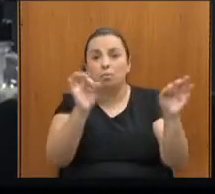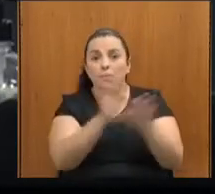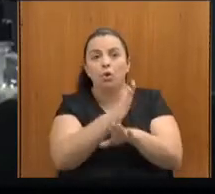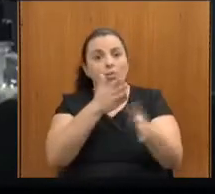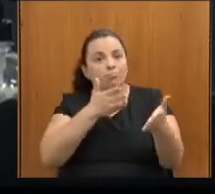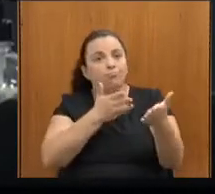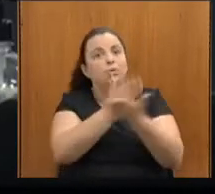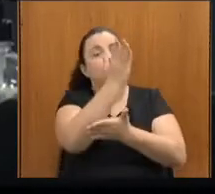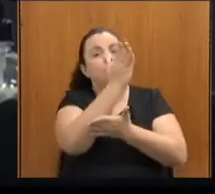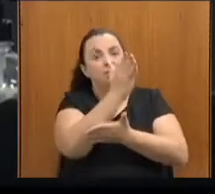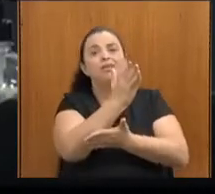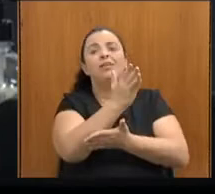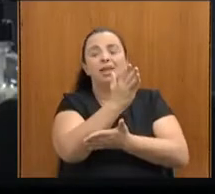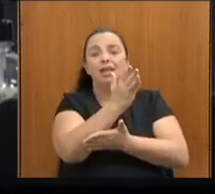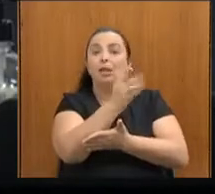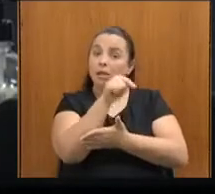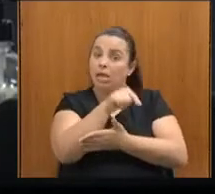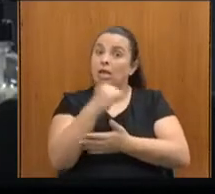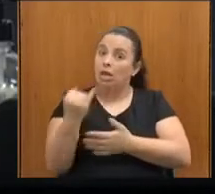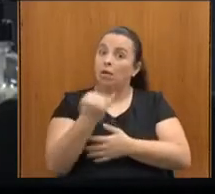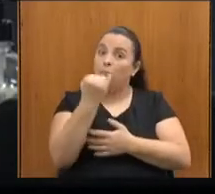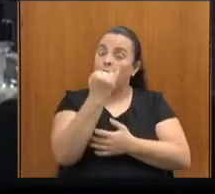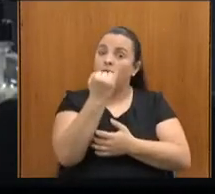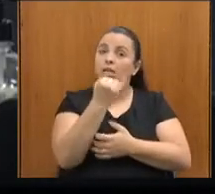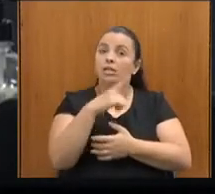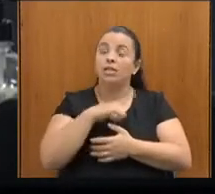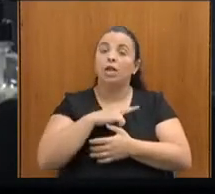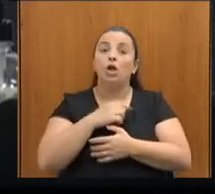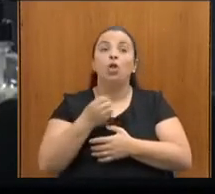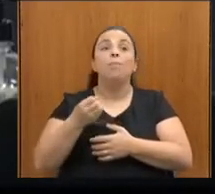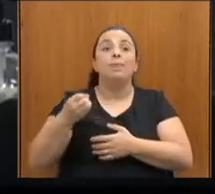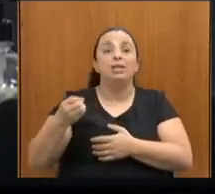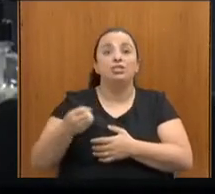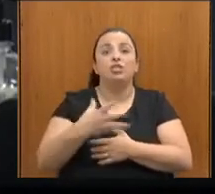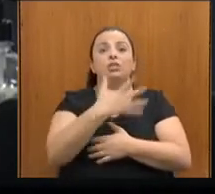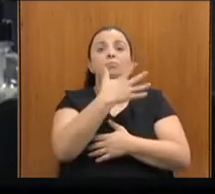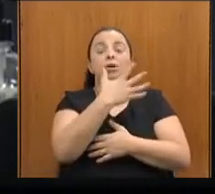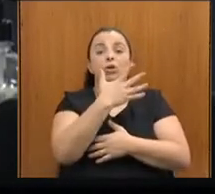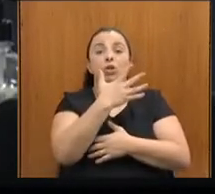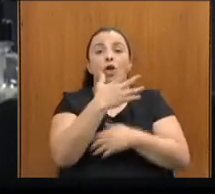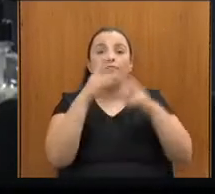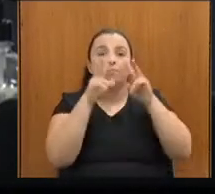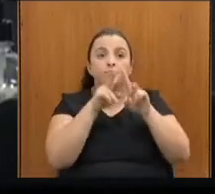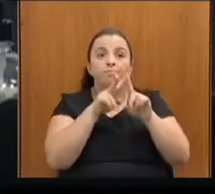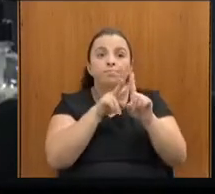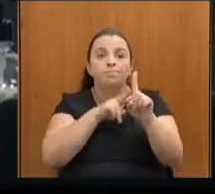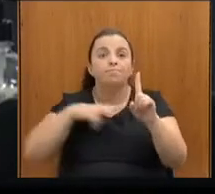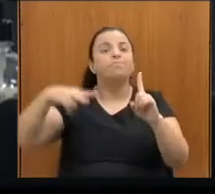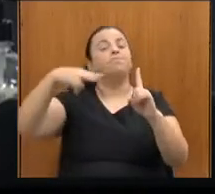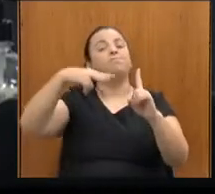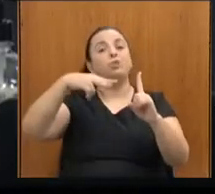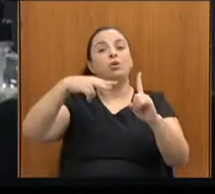nessa mudança, criando esse novo paradigma que é muito mais justo na identificação